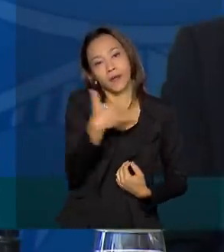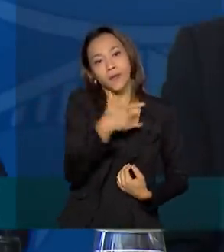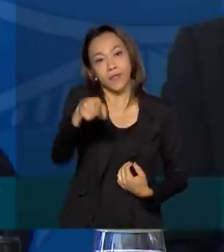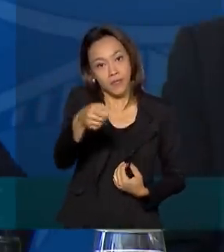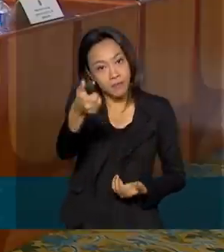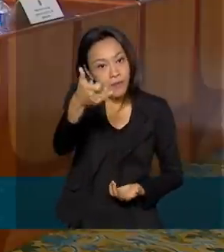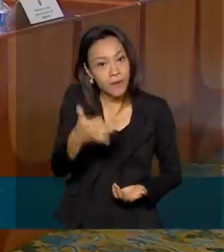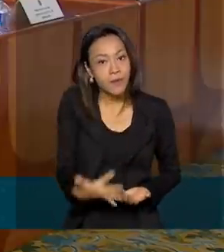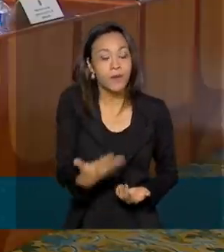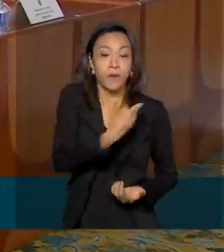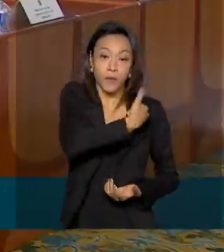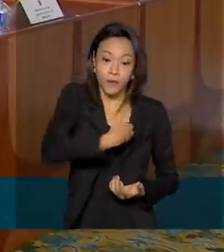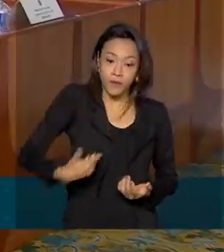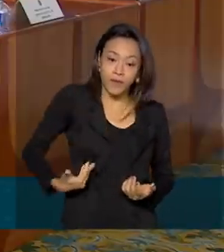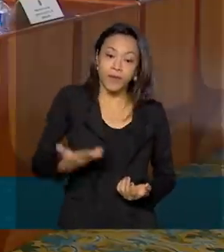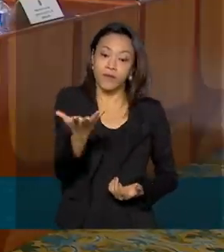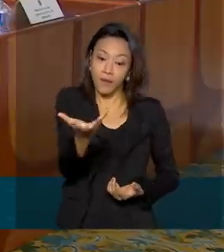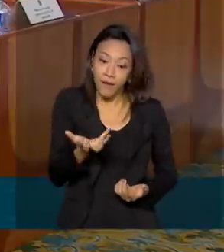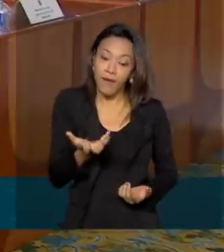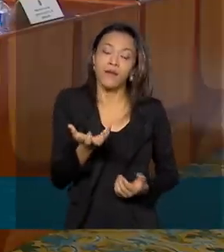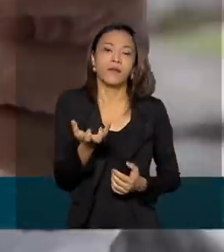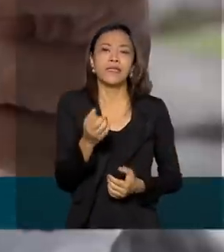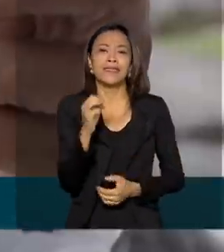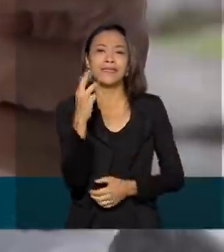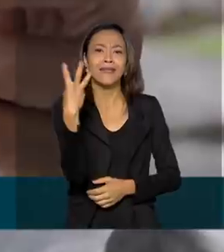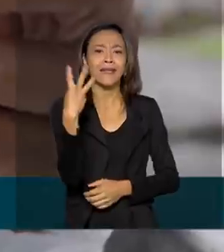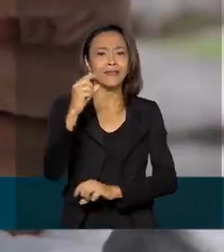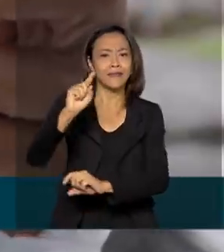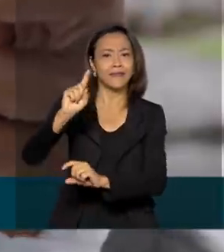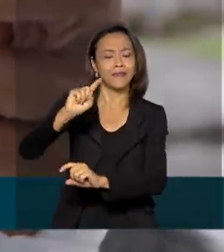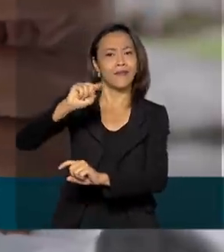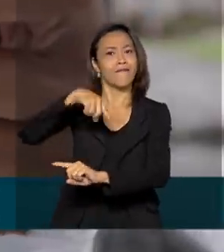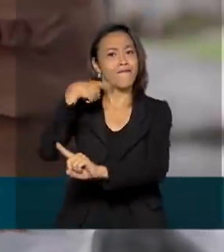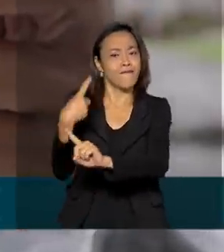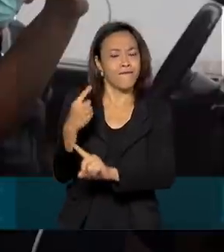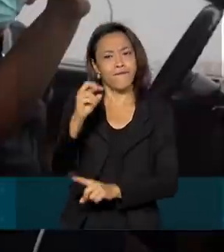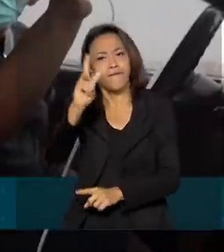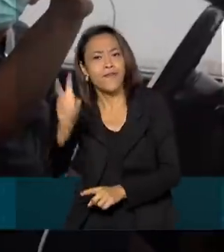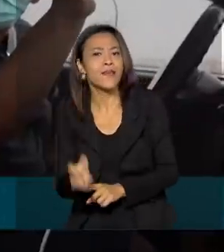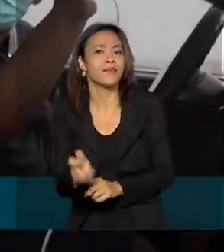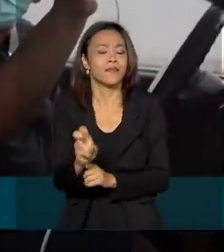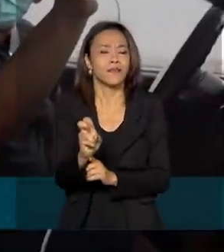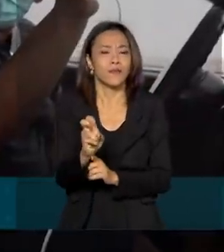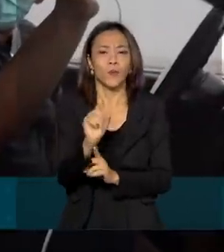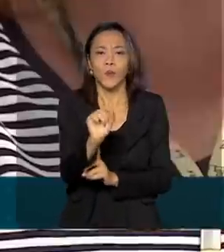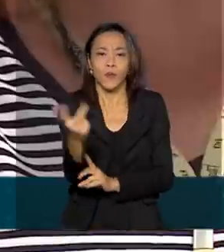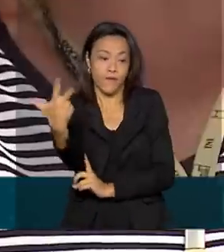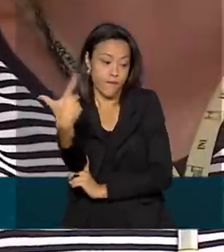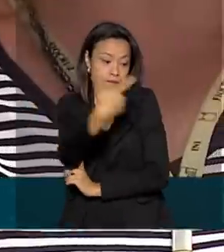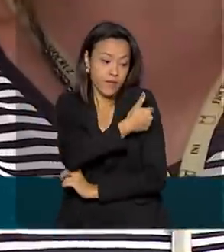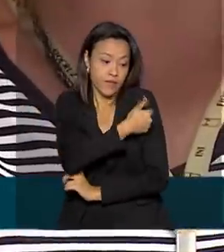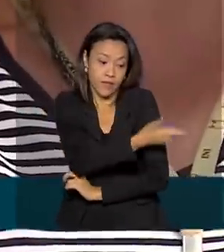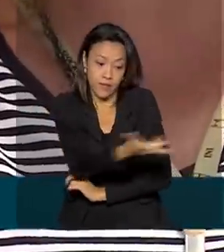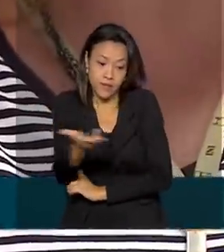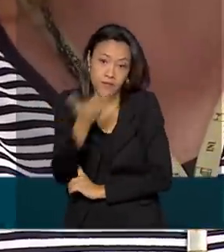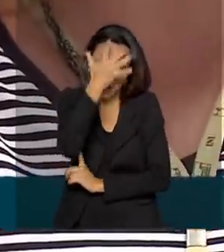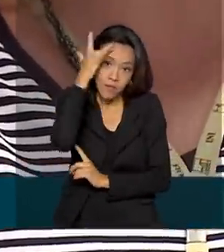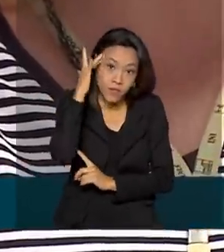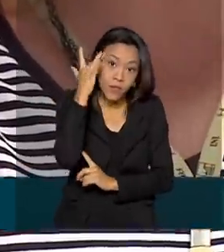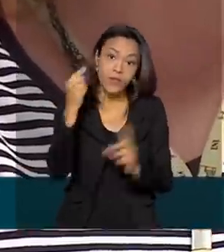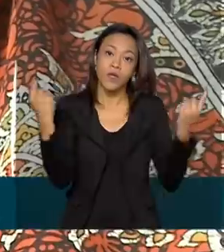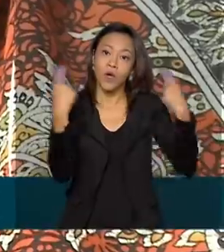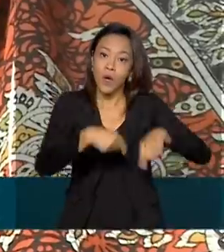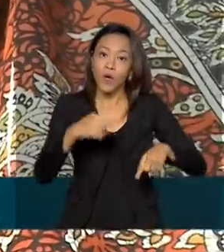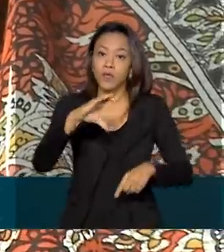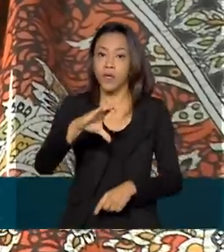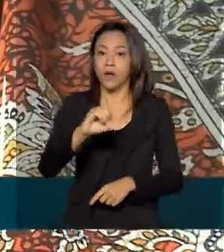afirmou que o governo quer ampliar em pelo menos três vezes o número de pessoas vacinadas por dia contra a Covid-19 no país.